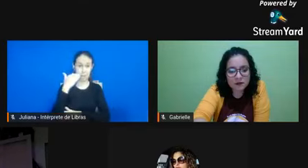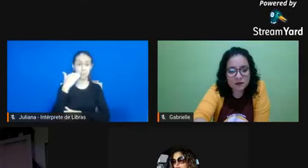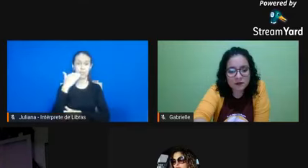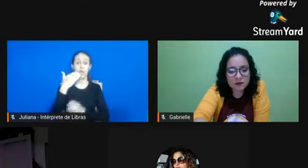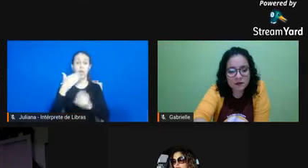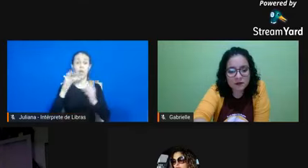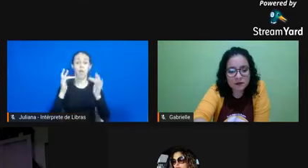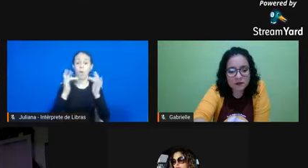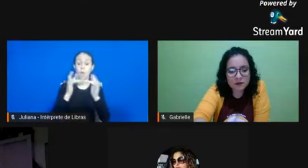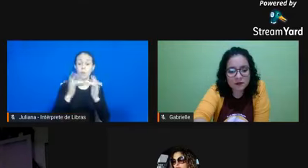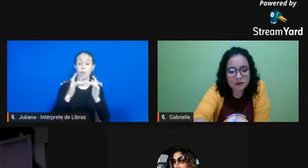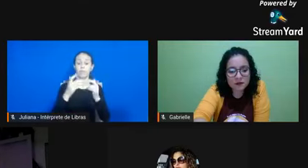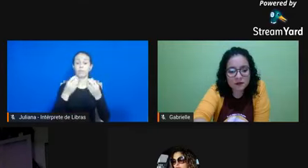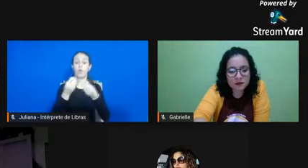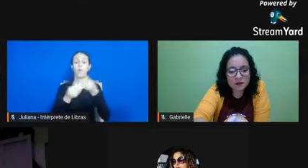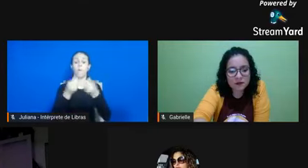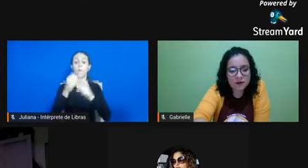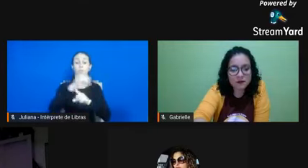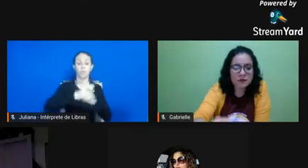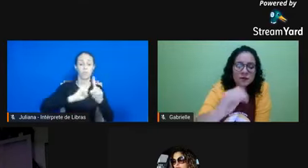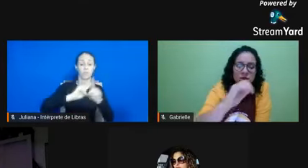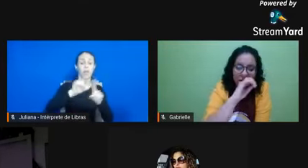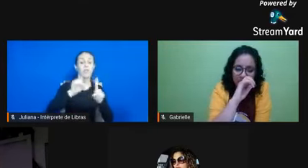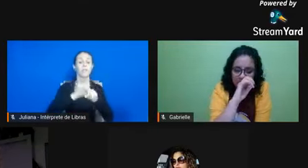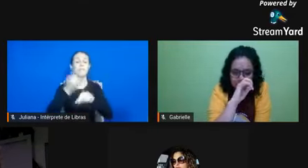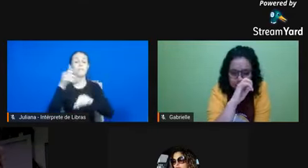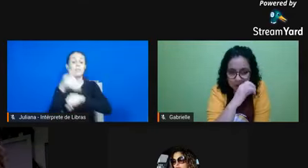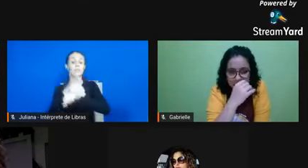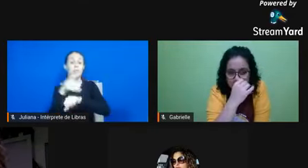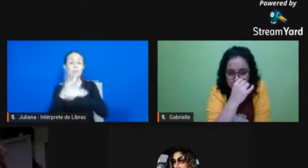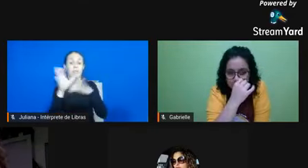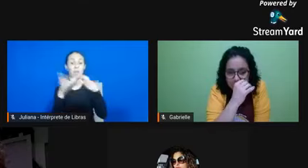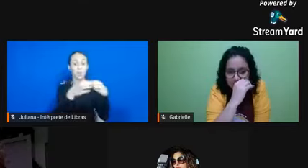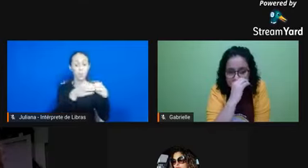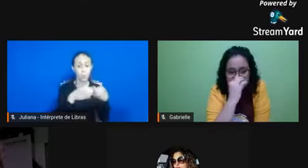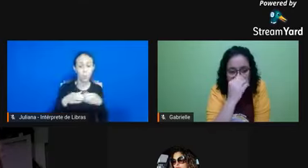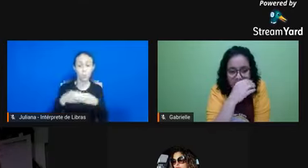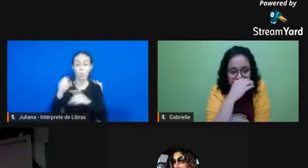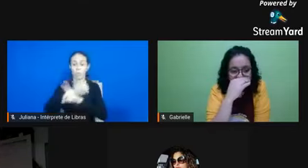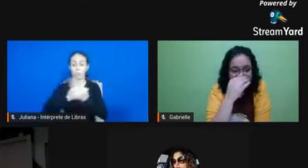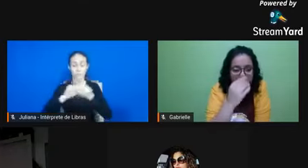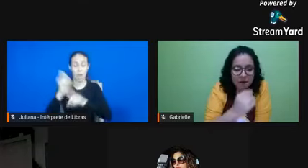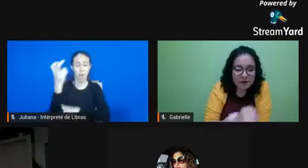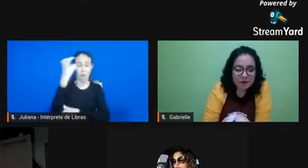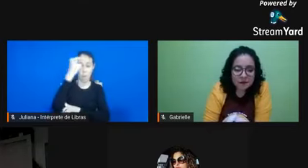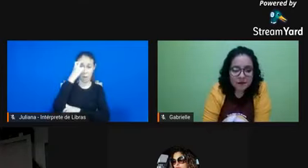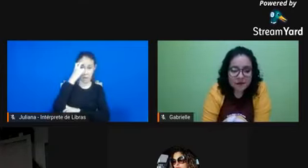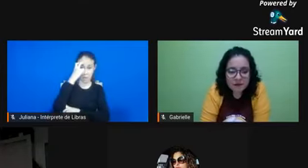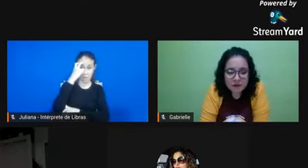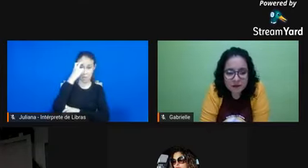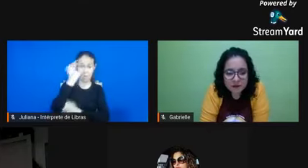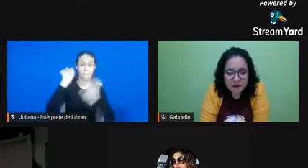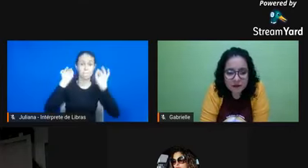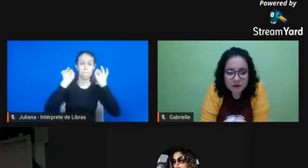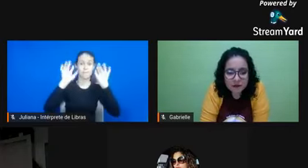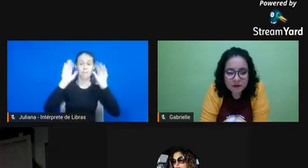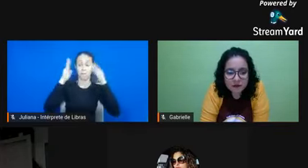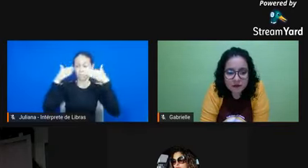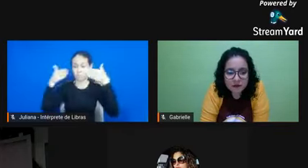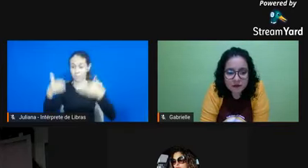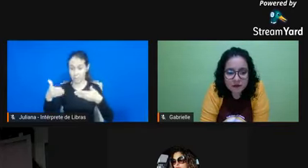e a presença de diferentes grupos sociais e culturais com especial destaque para as culturas africanas, indígenas e